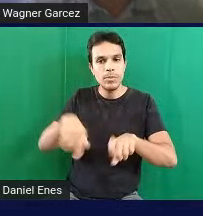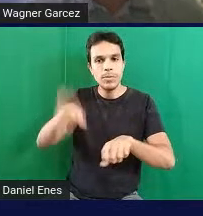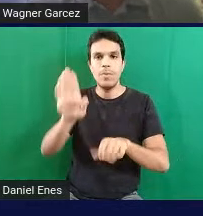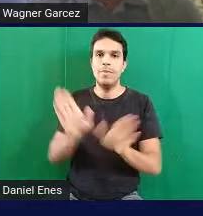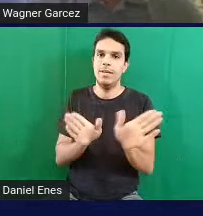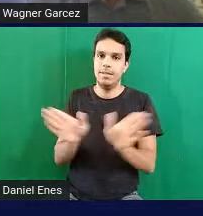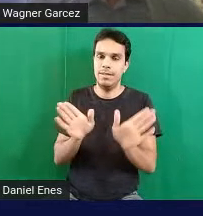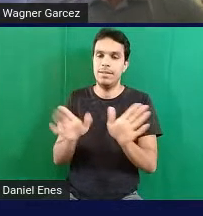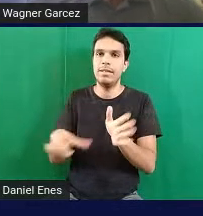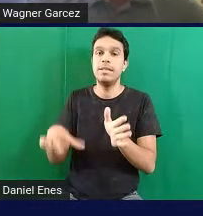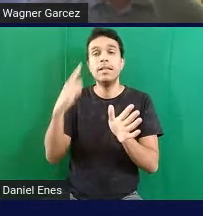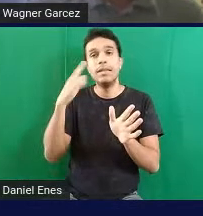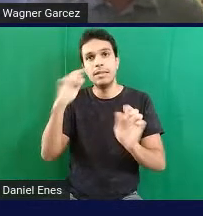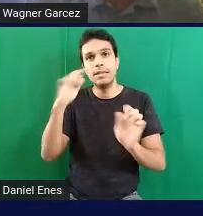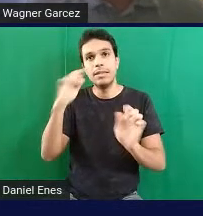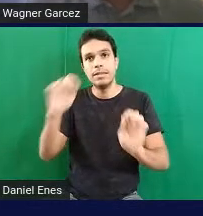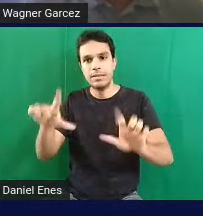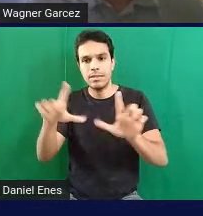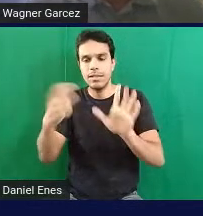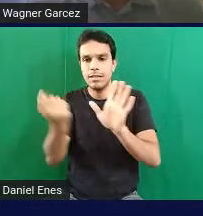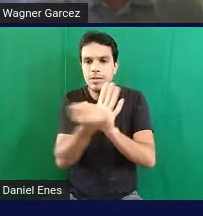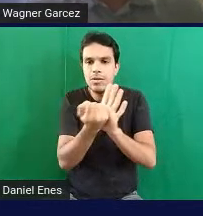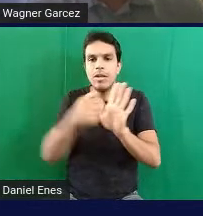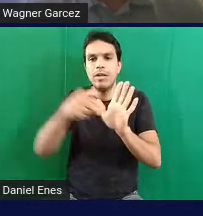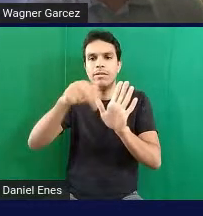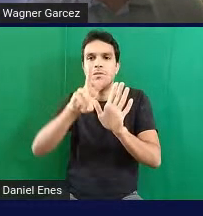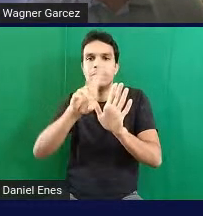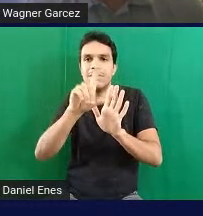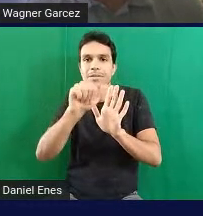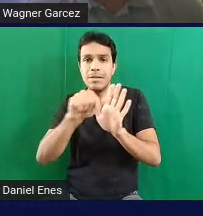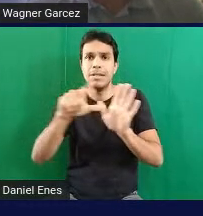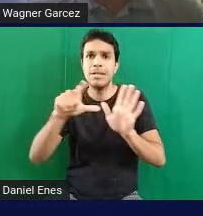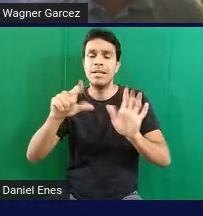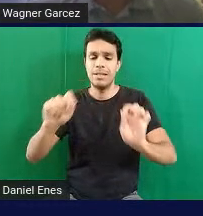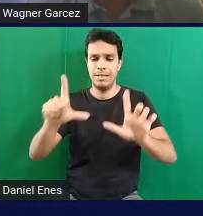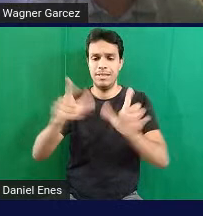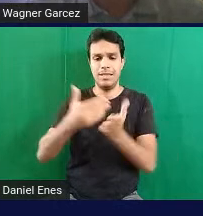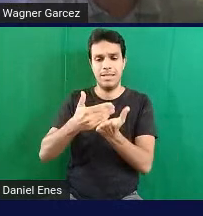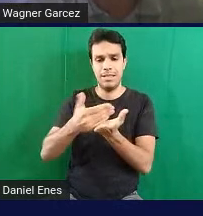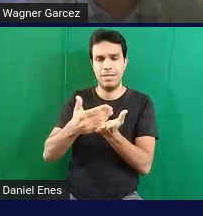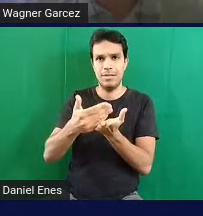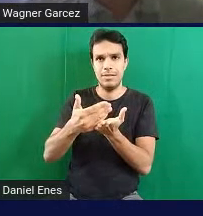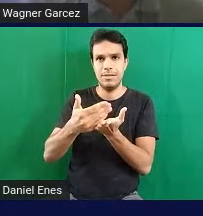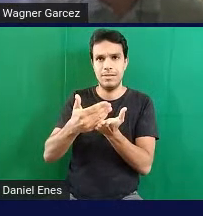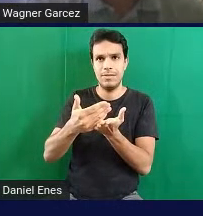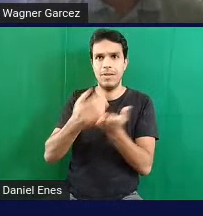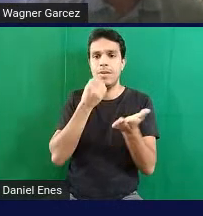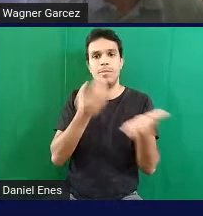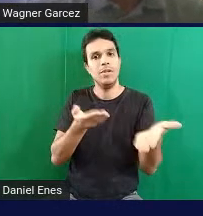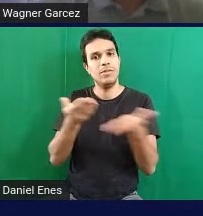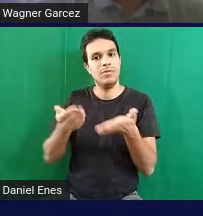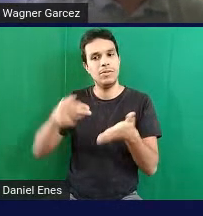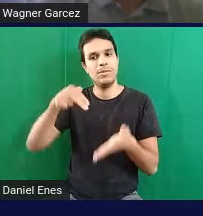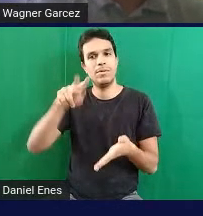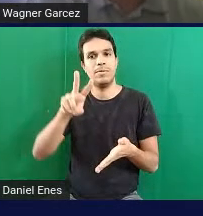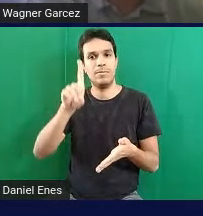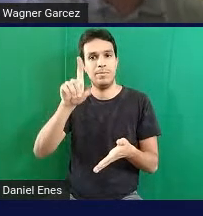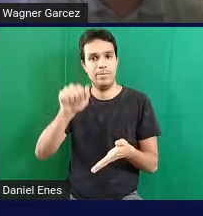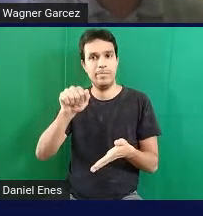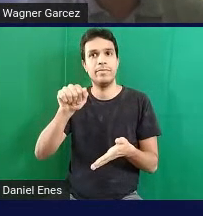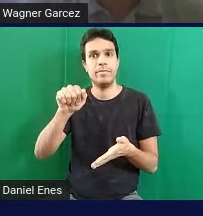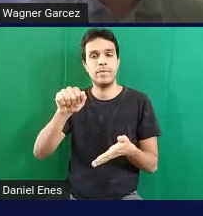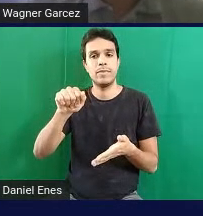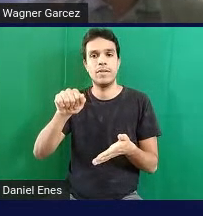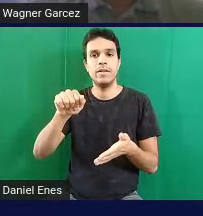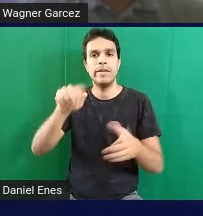na tela aparece o logo do NVDA e a tela de início dele, bem-vindo ao NVDA. Ele é um leitor de